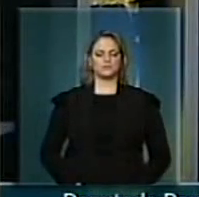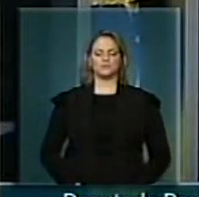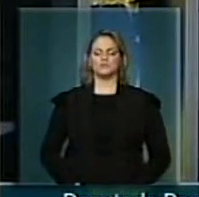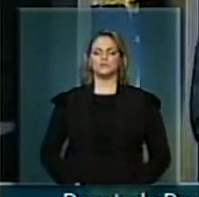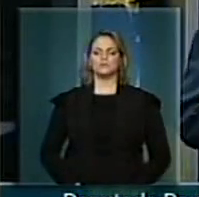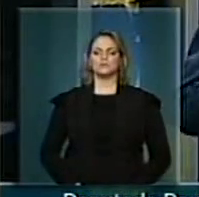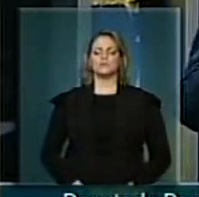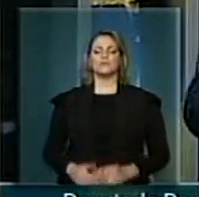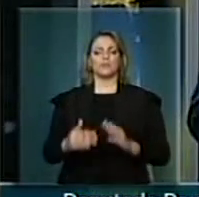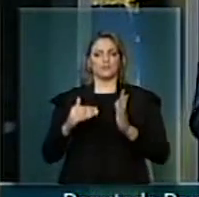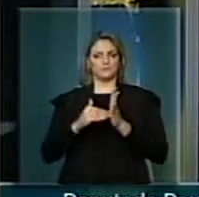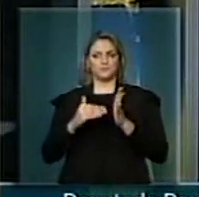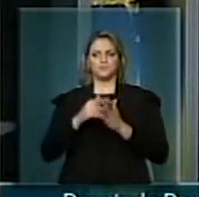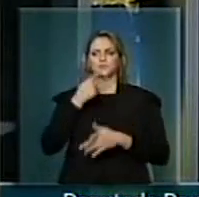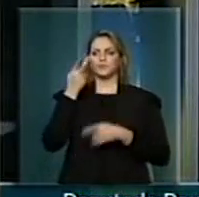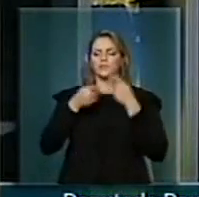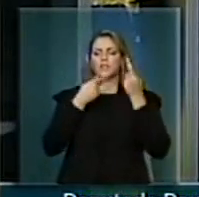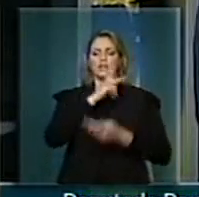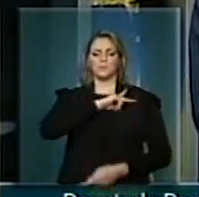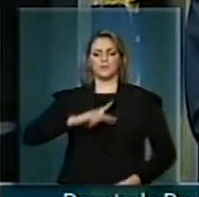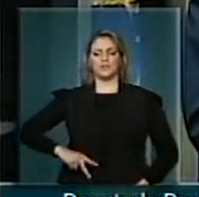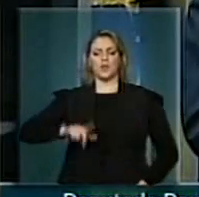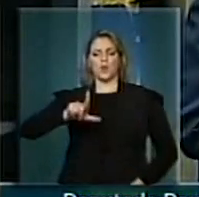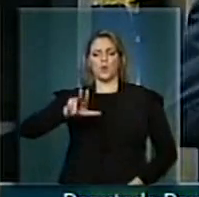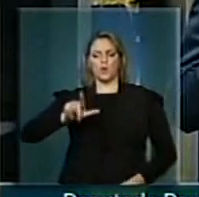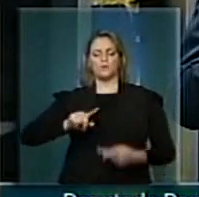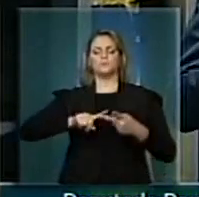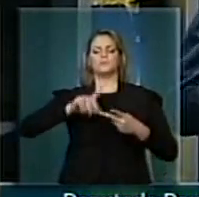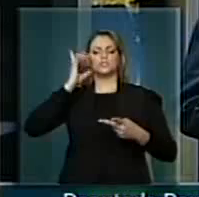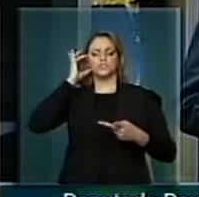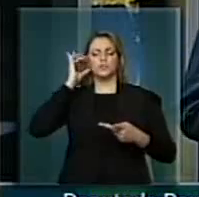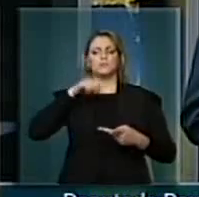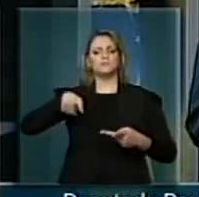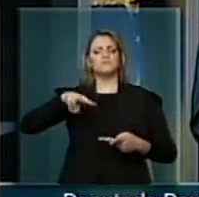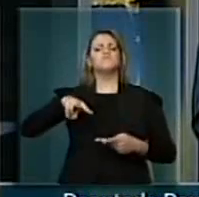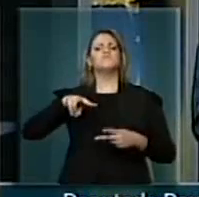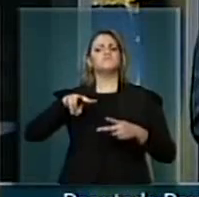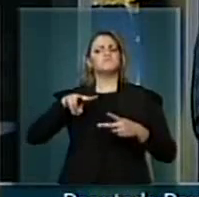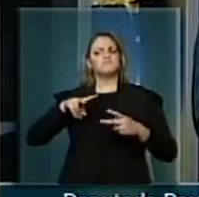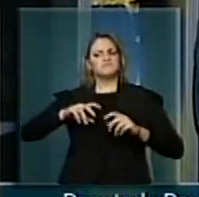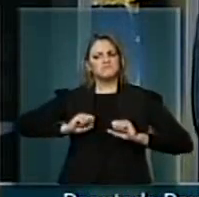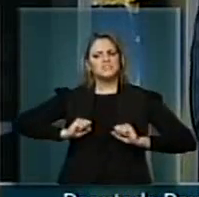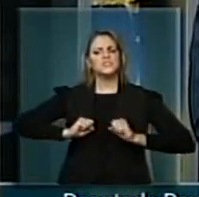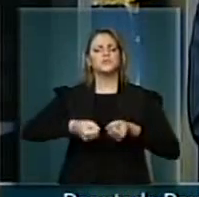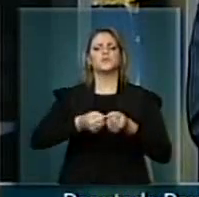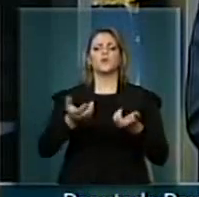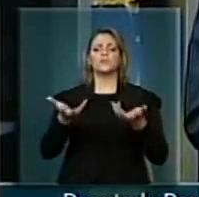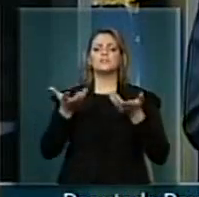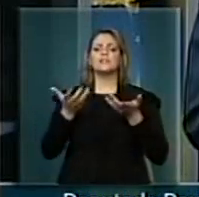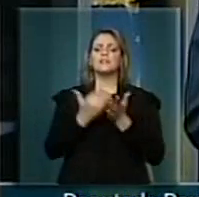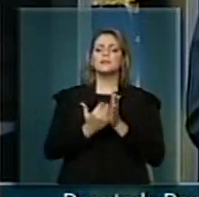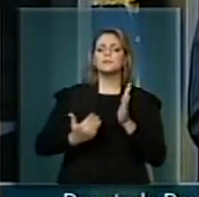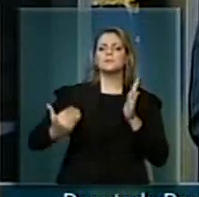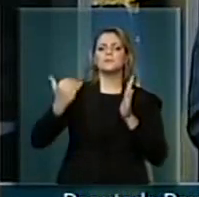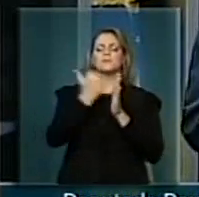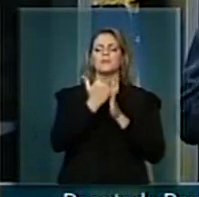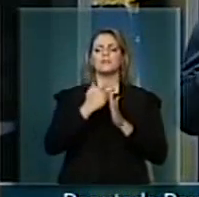presidente Lula e a presidenta Dilma estão muito imbuídos para aumentar a nossa,